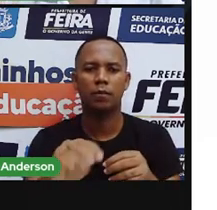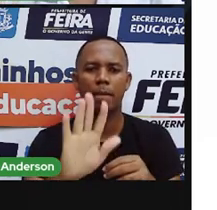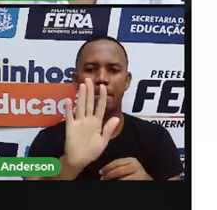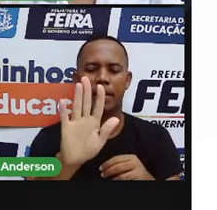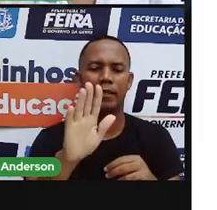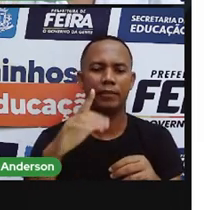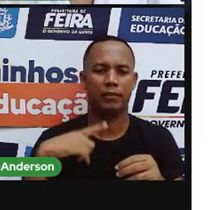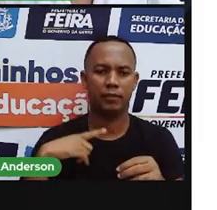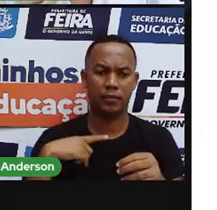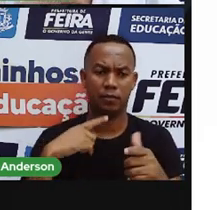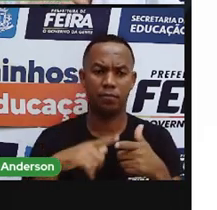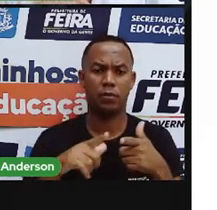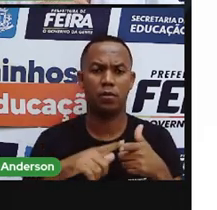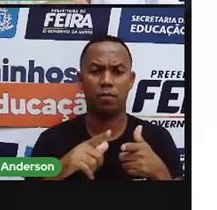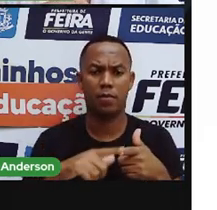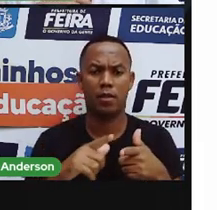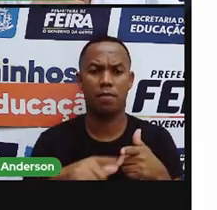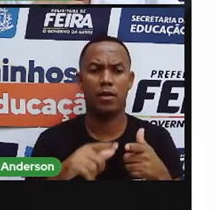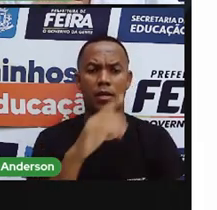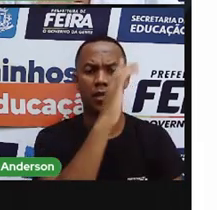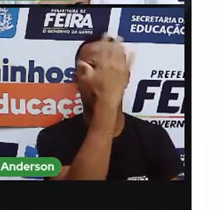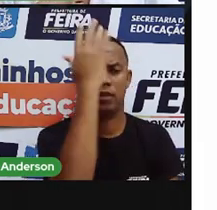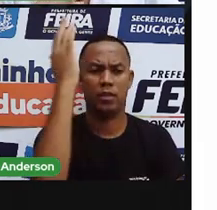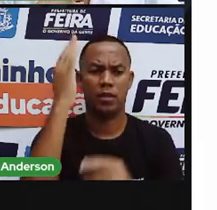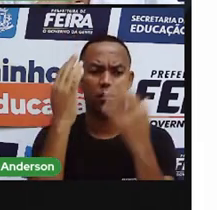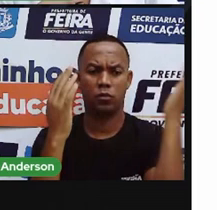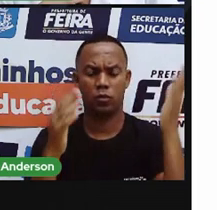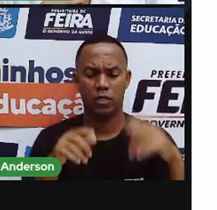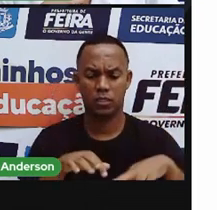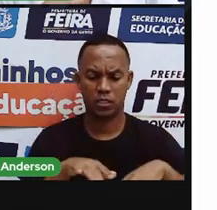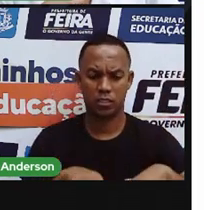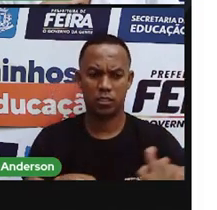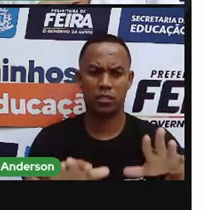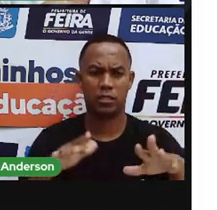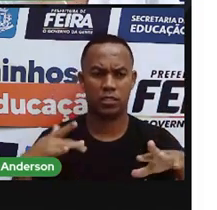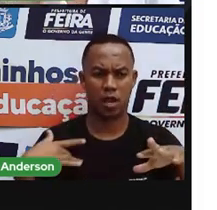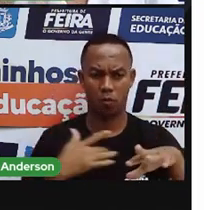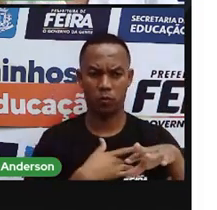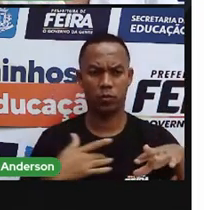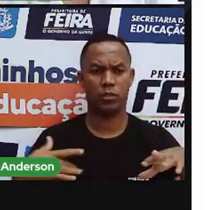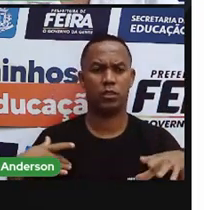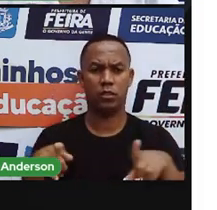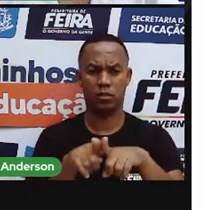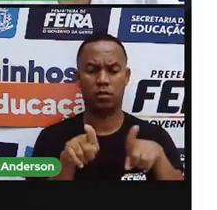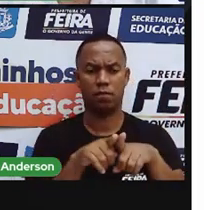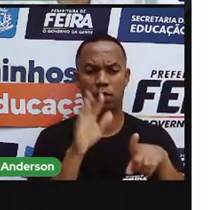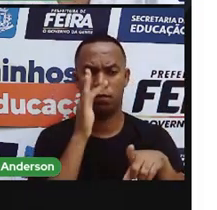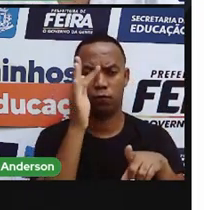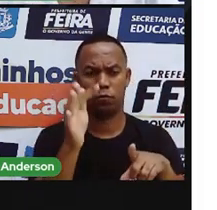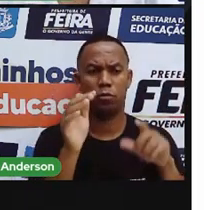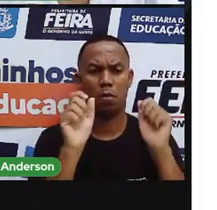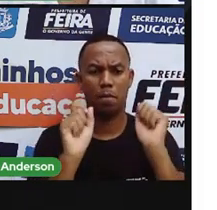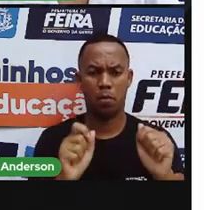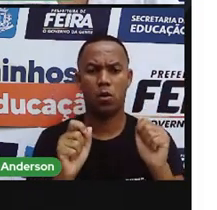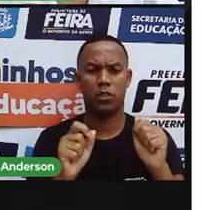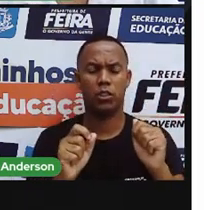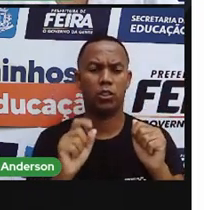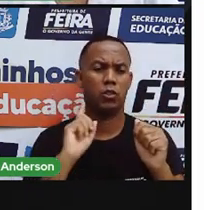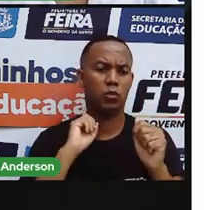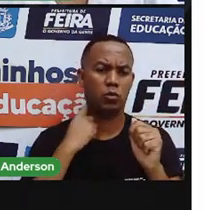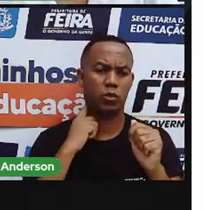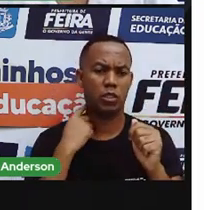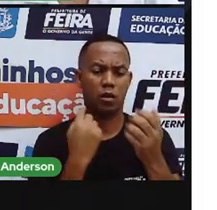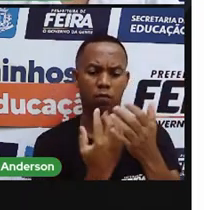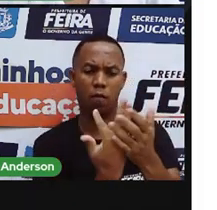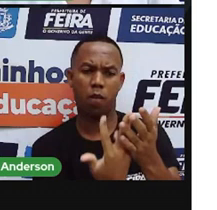esses agrotóxicos, eles prejudicam a quê? A nossa saúde, né? E aí esse acúmulo de agrotóxico, ele acaba poluindo